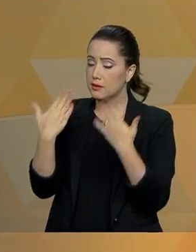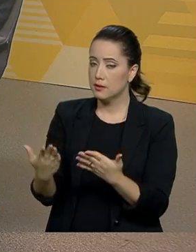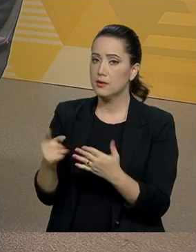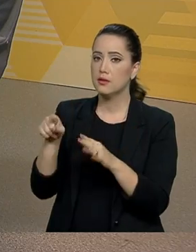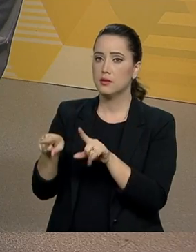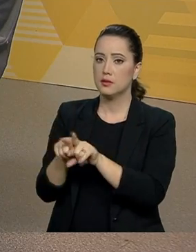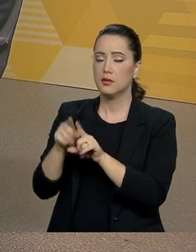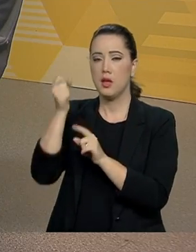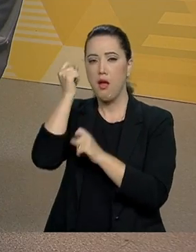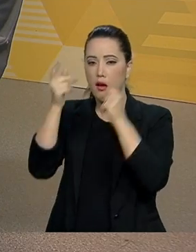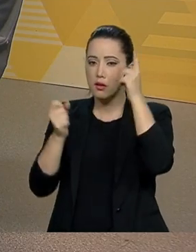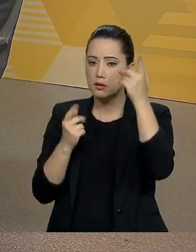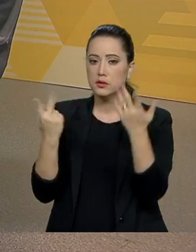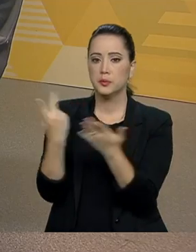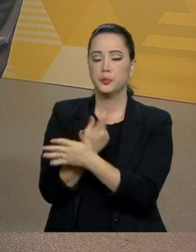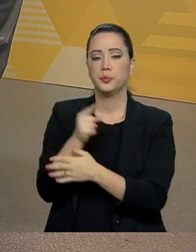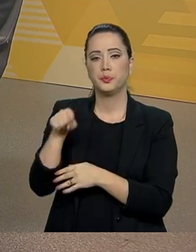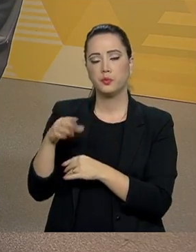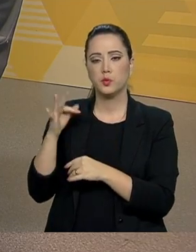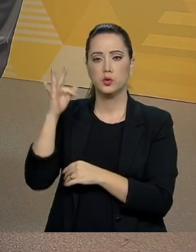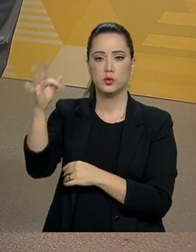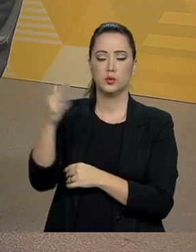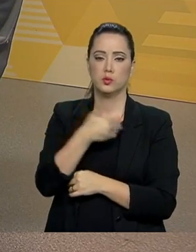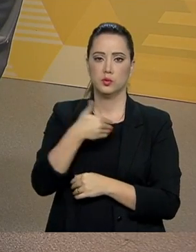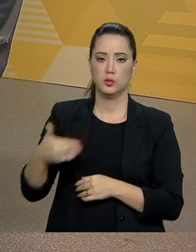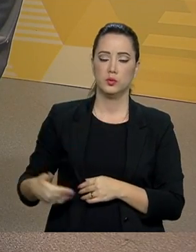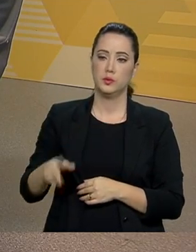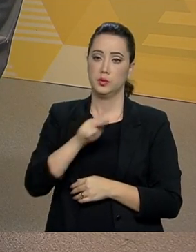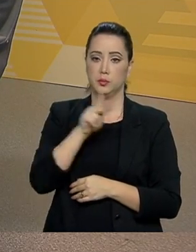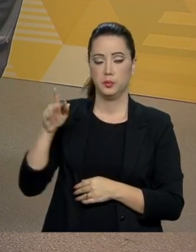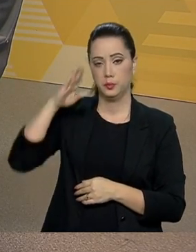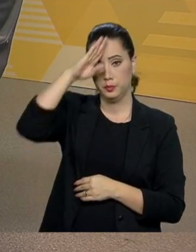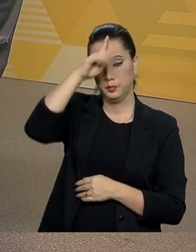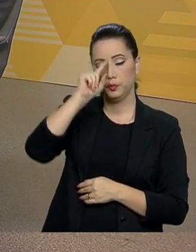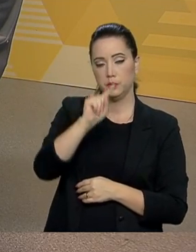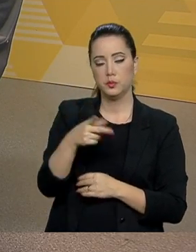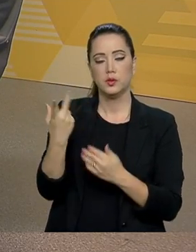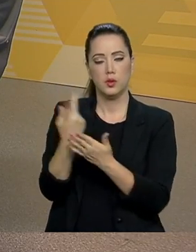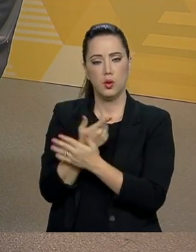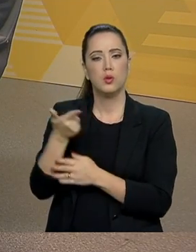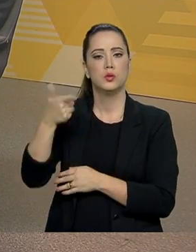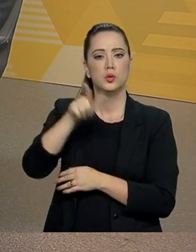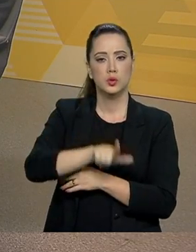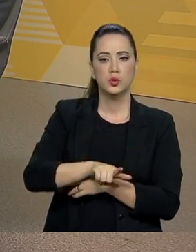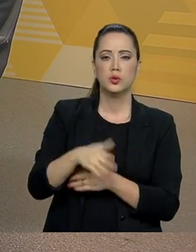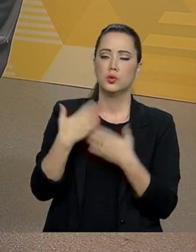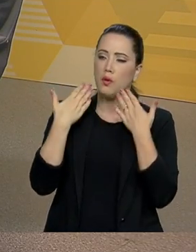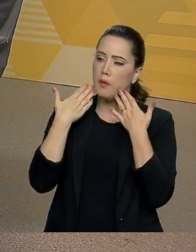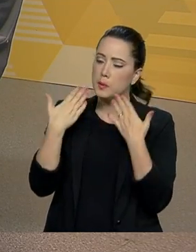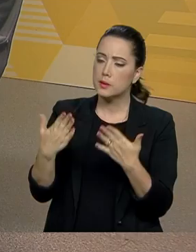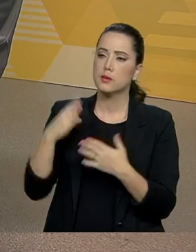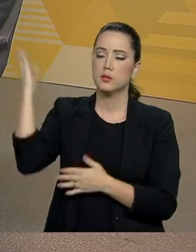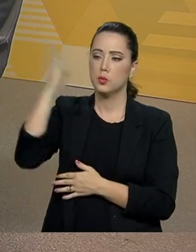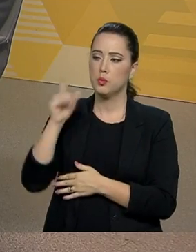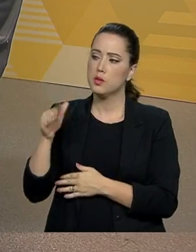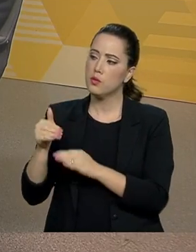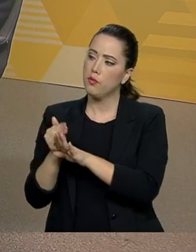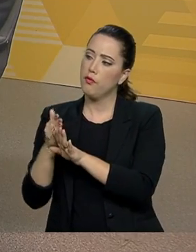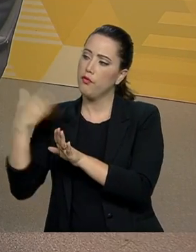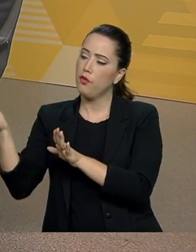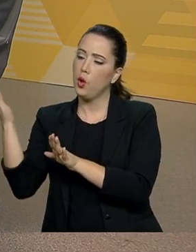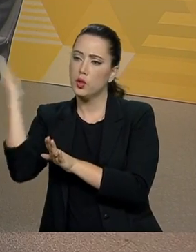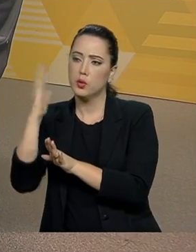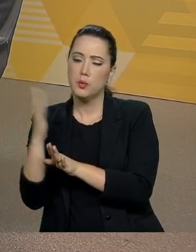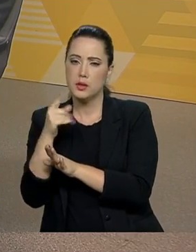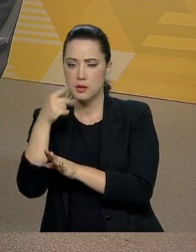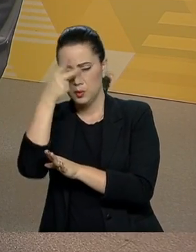Brasil e as ideias que vão ser lançadas no governo do presidente Jair Bolsonaro está recuperando a imagem do Brasil no exterior? Como que o senhor vê essa questão?